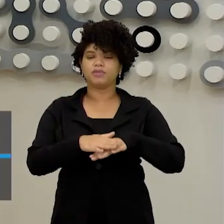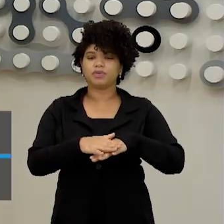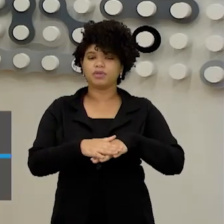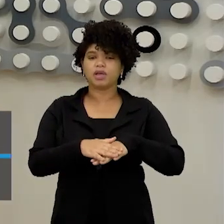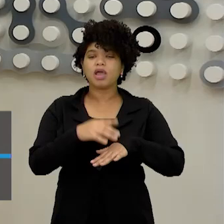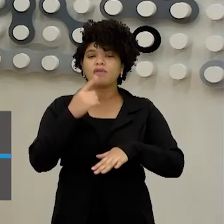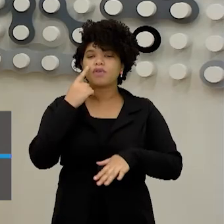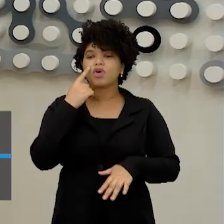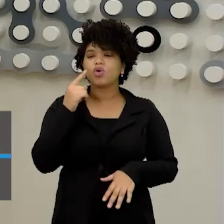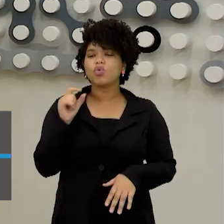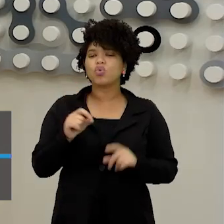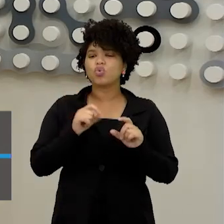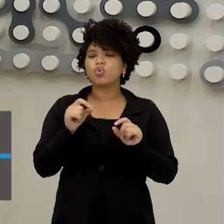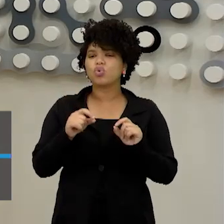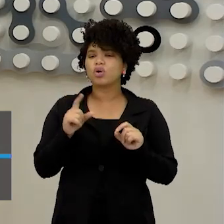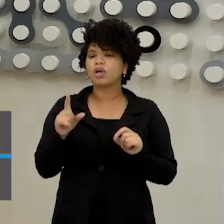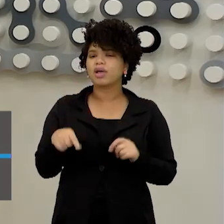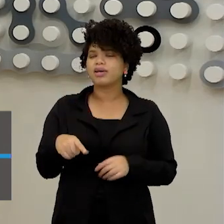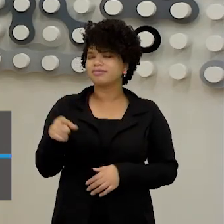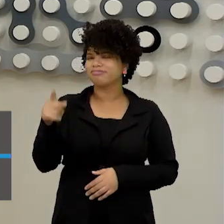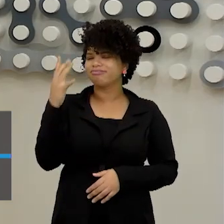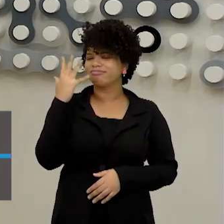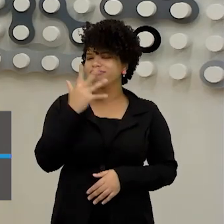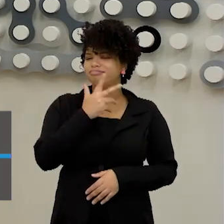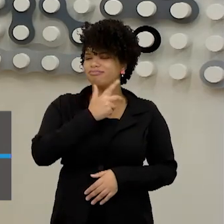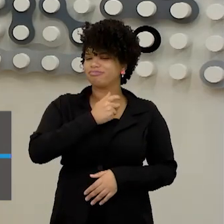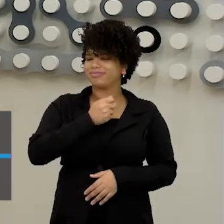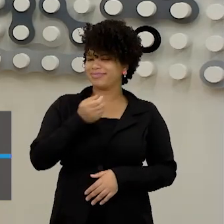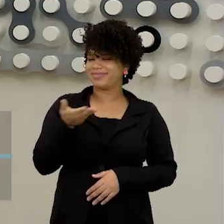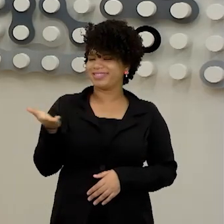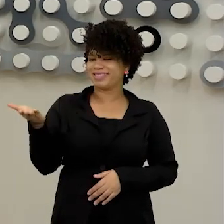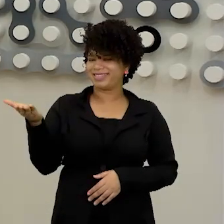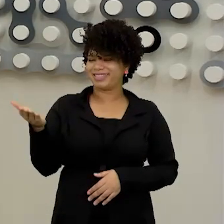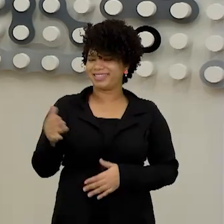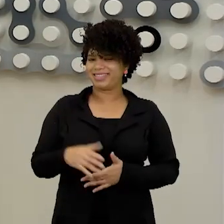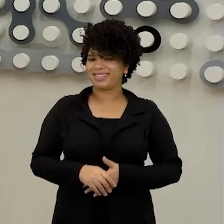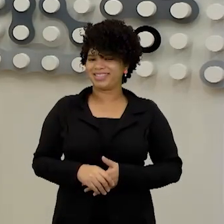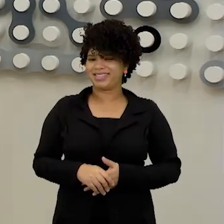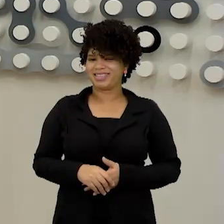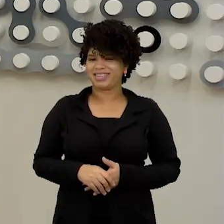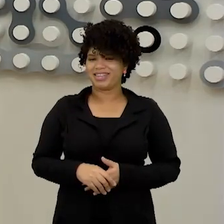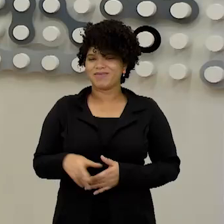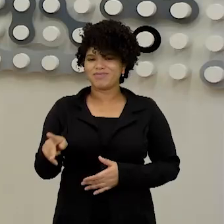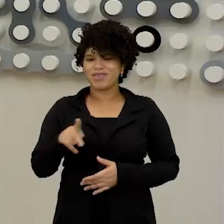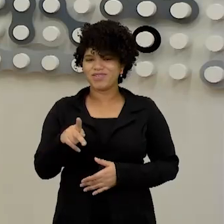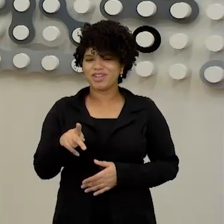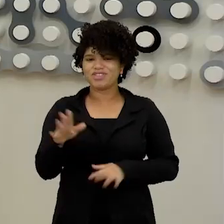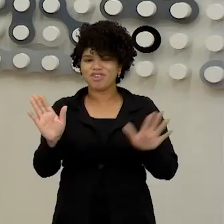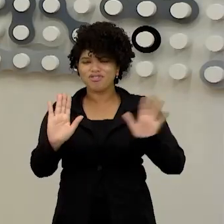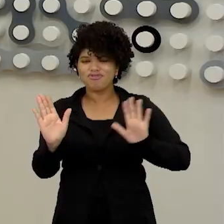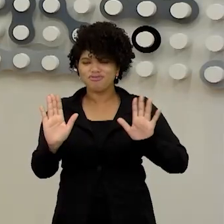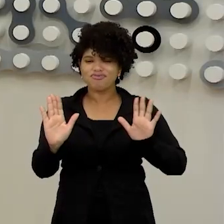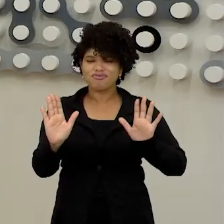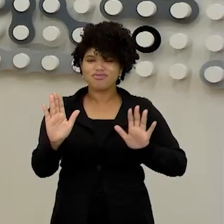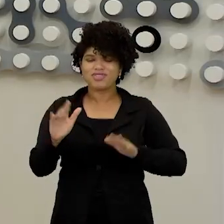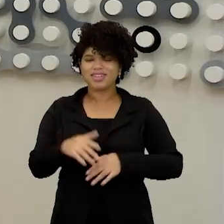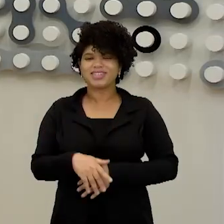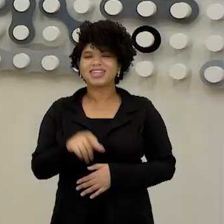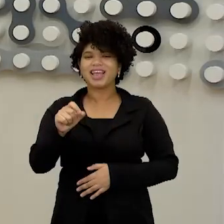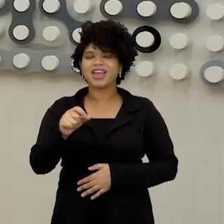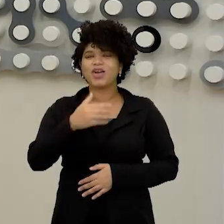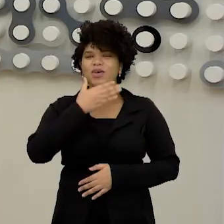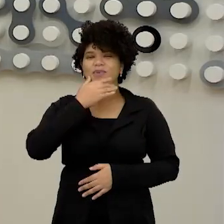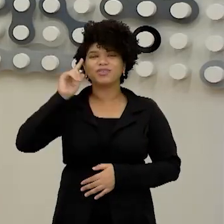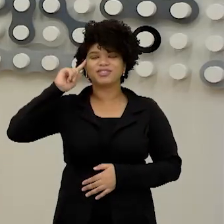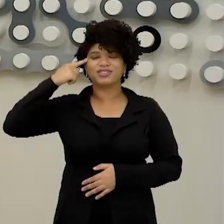ele, que é baladeiro, que é galã. Ah, amigo, professor, aluno, eu chamo